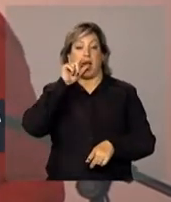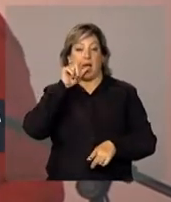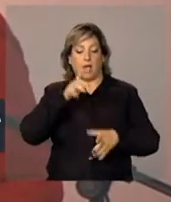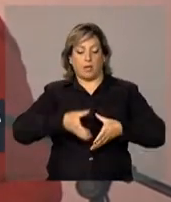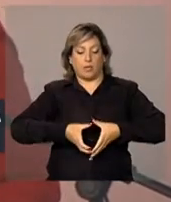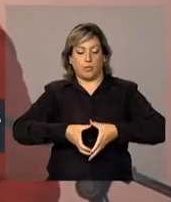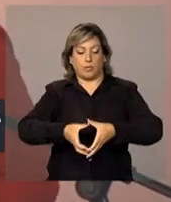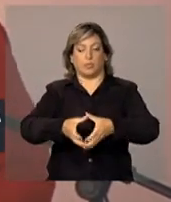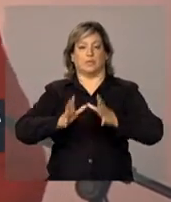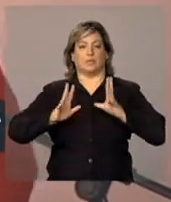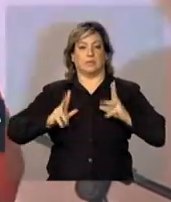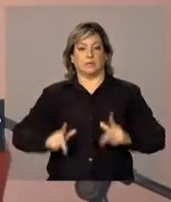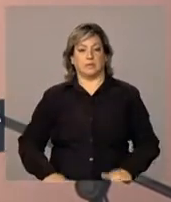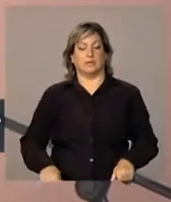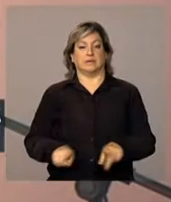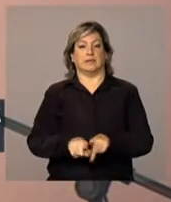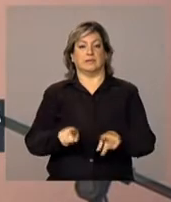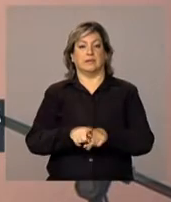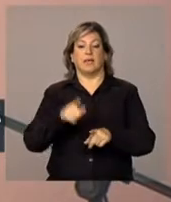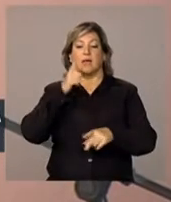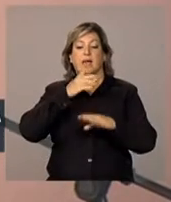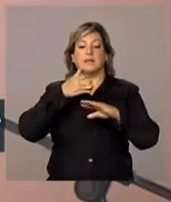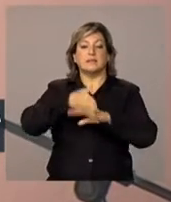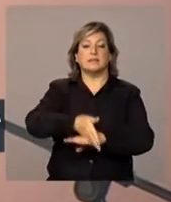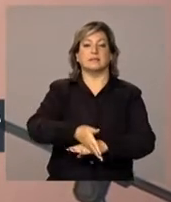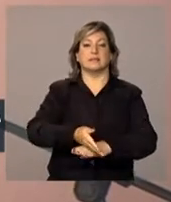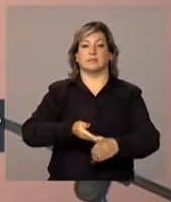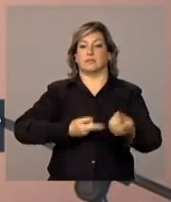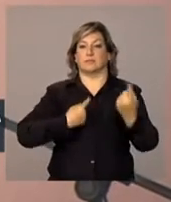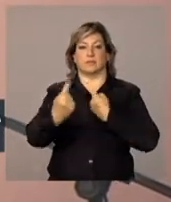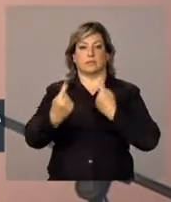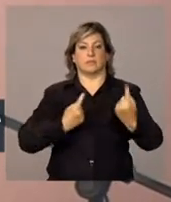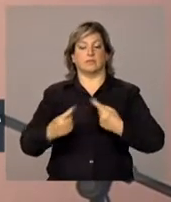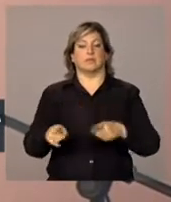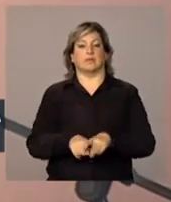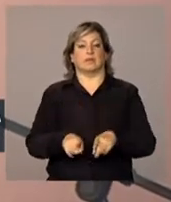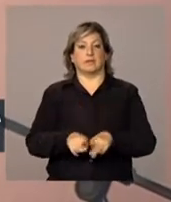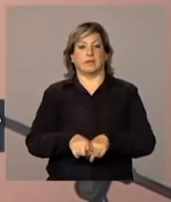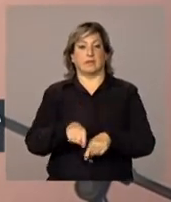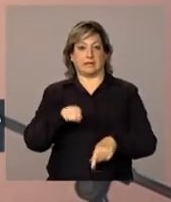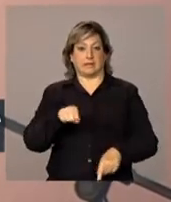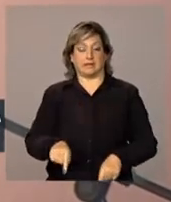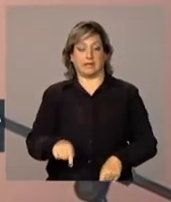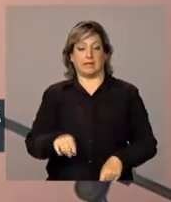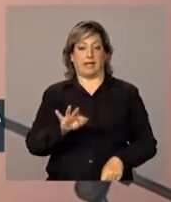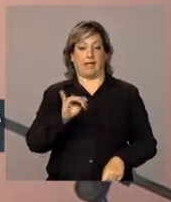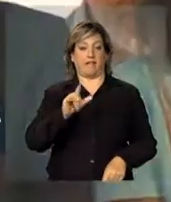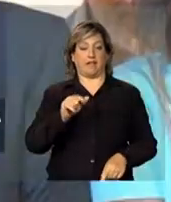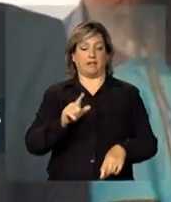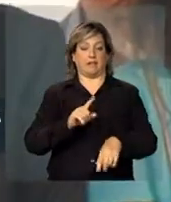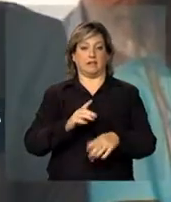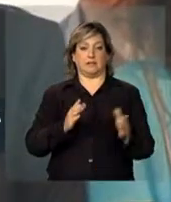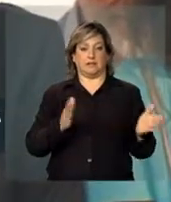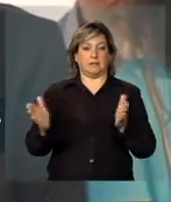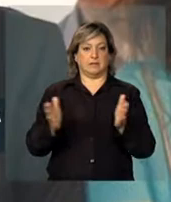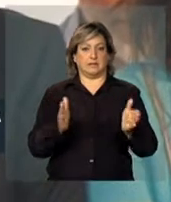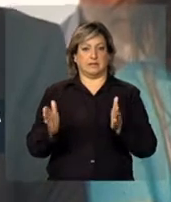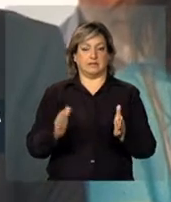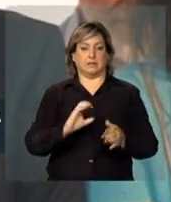nós precisamos de acesso e nós, na faixa de 0 a 3,